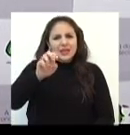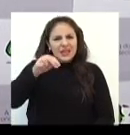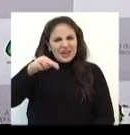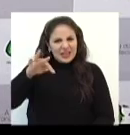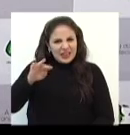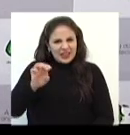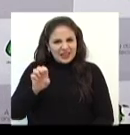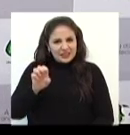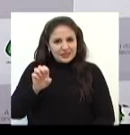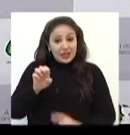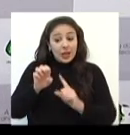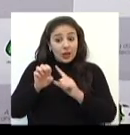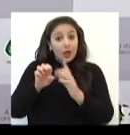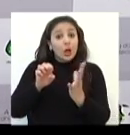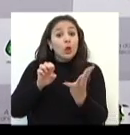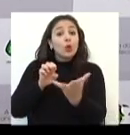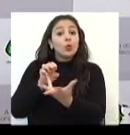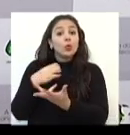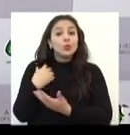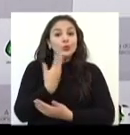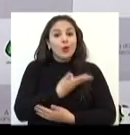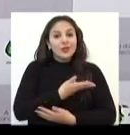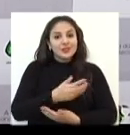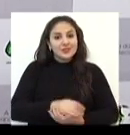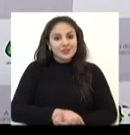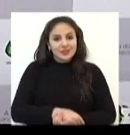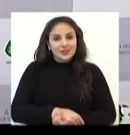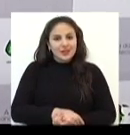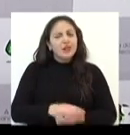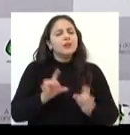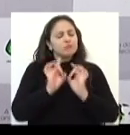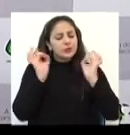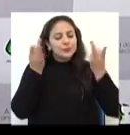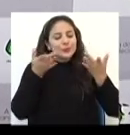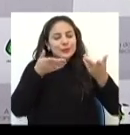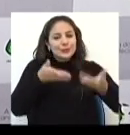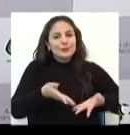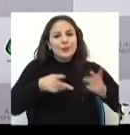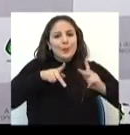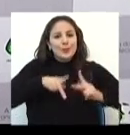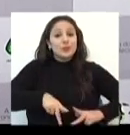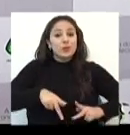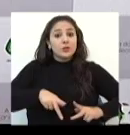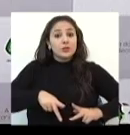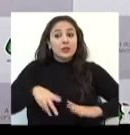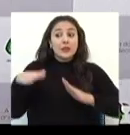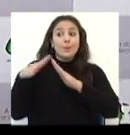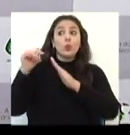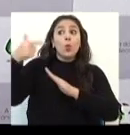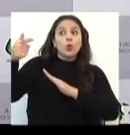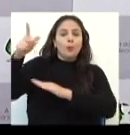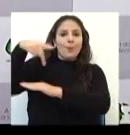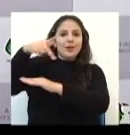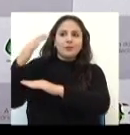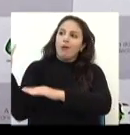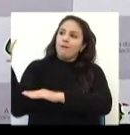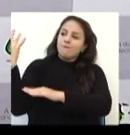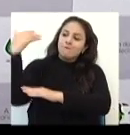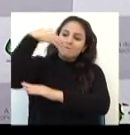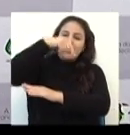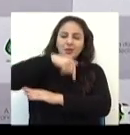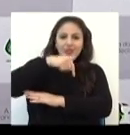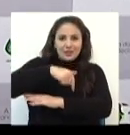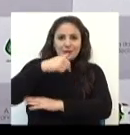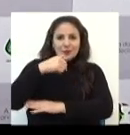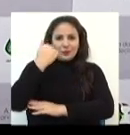nós, em específico pessoas que vêm, então, de outros países e se instalam no nosso país, no nosso estado, na nossa